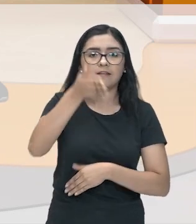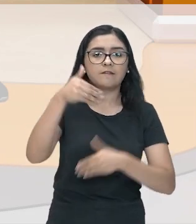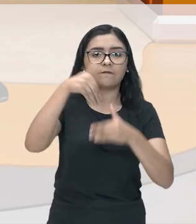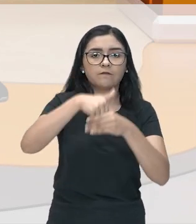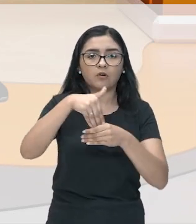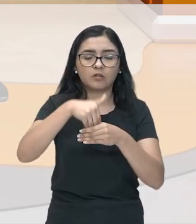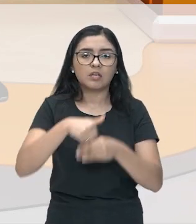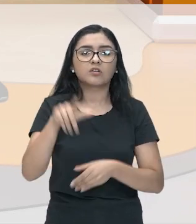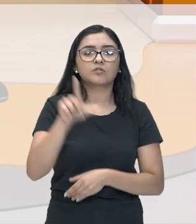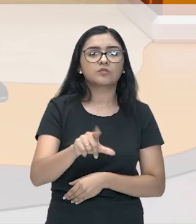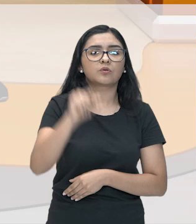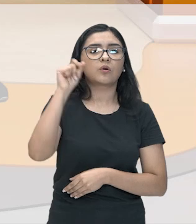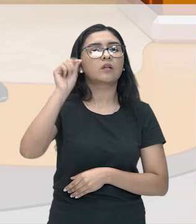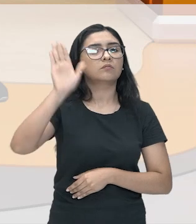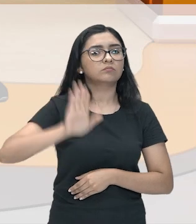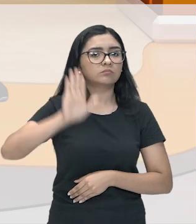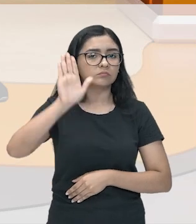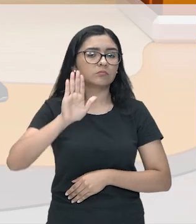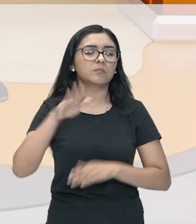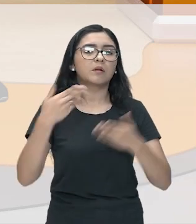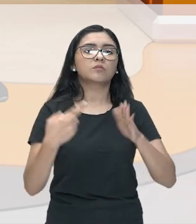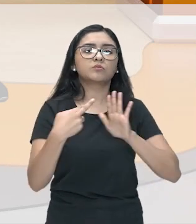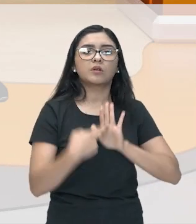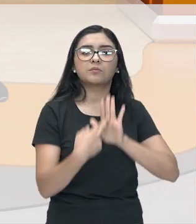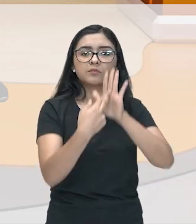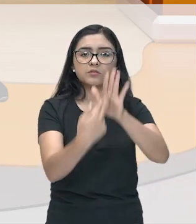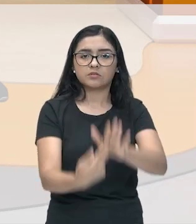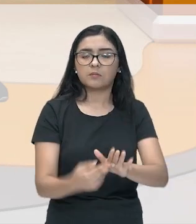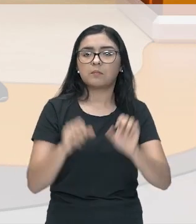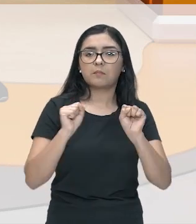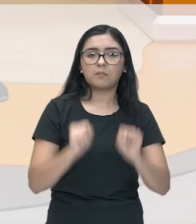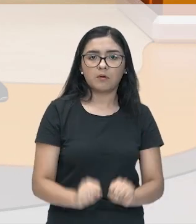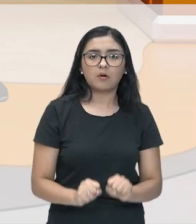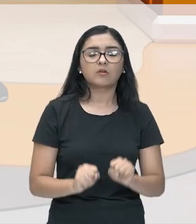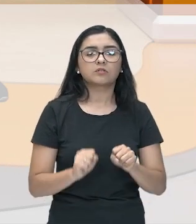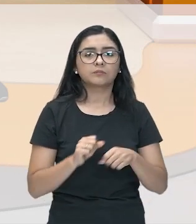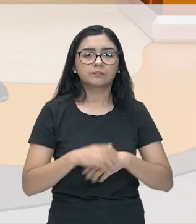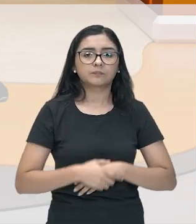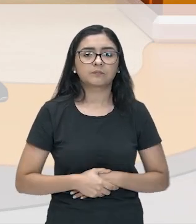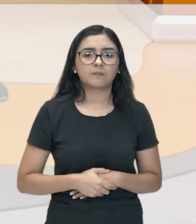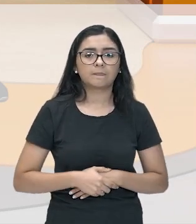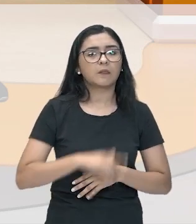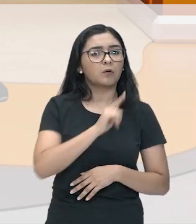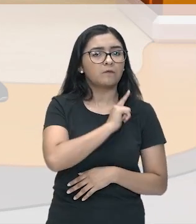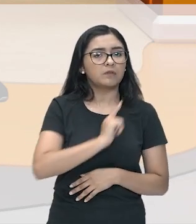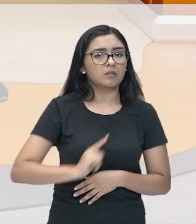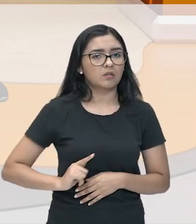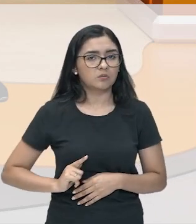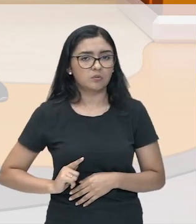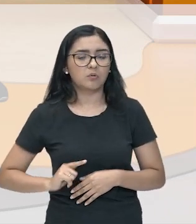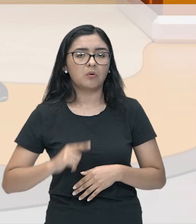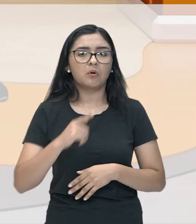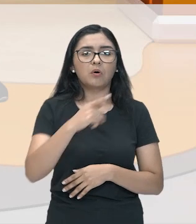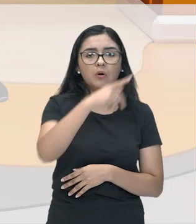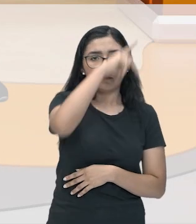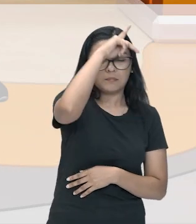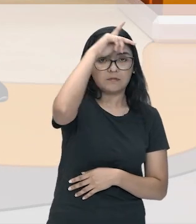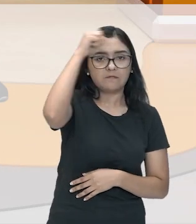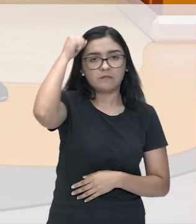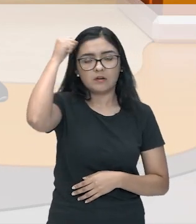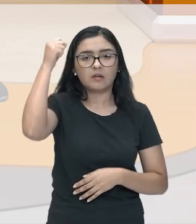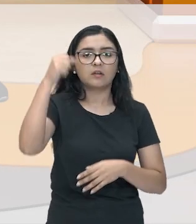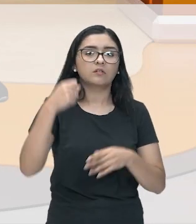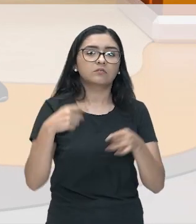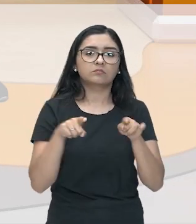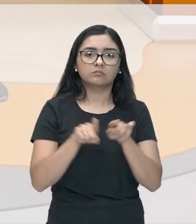quem a gente quer para nos representar, seja no poder executivo como governador ou prefeito, ou no